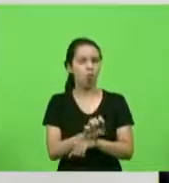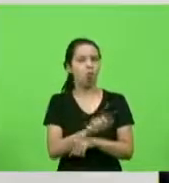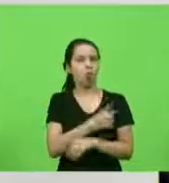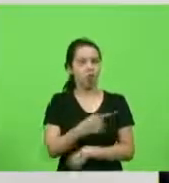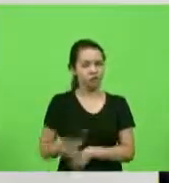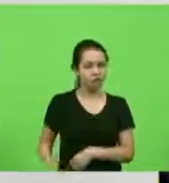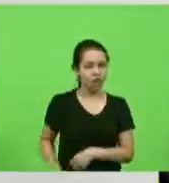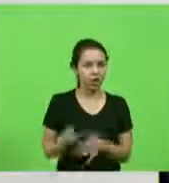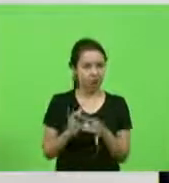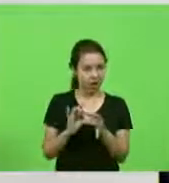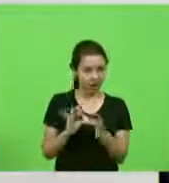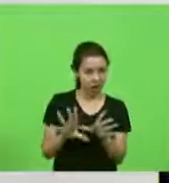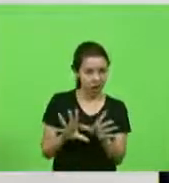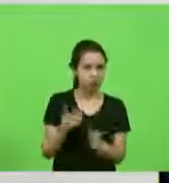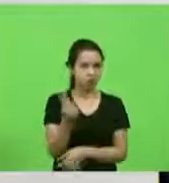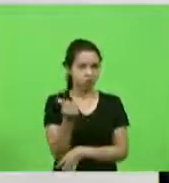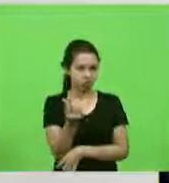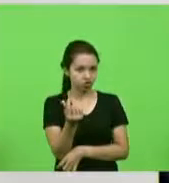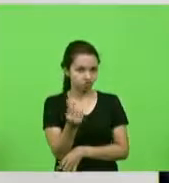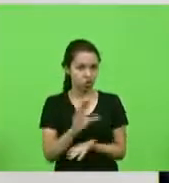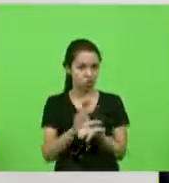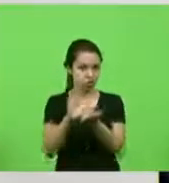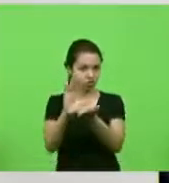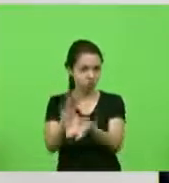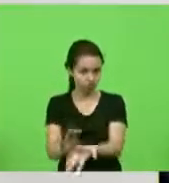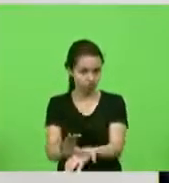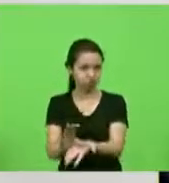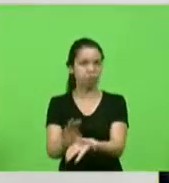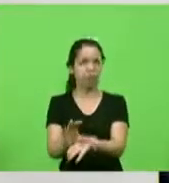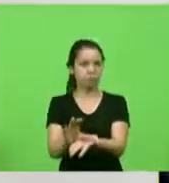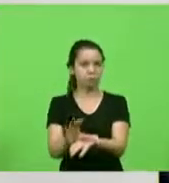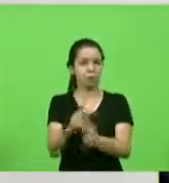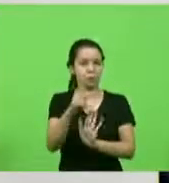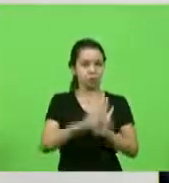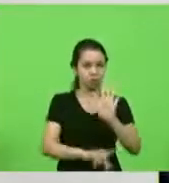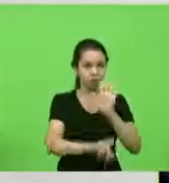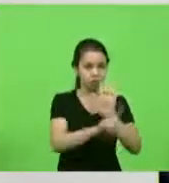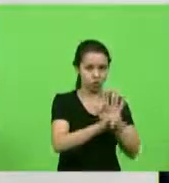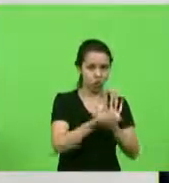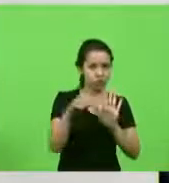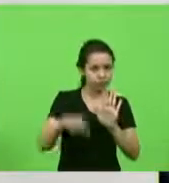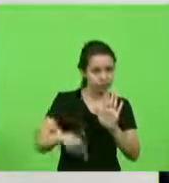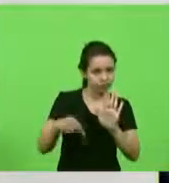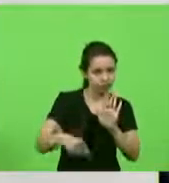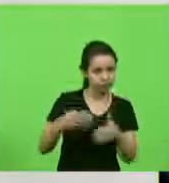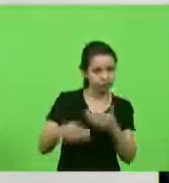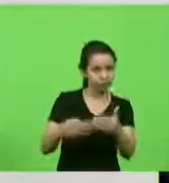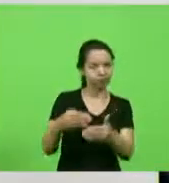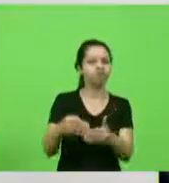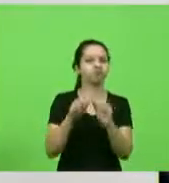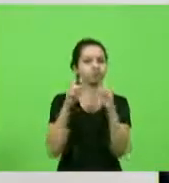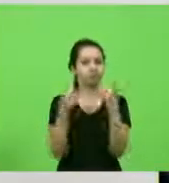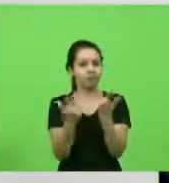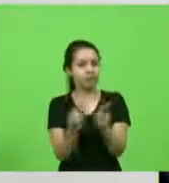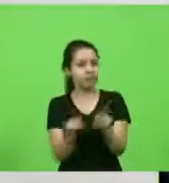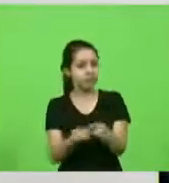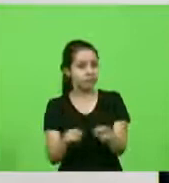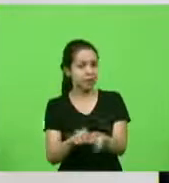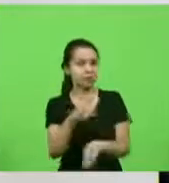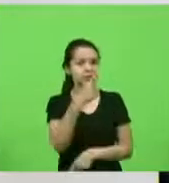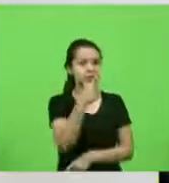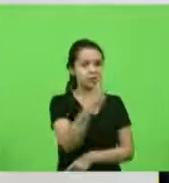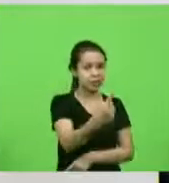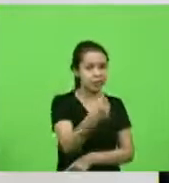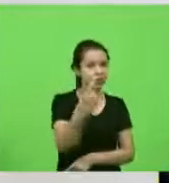que estão aí pré-disponíveis para a liberação através de um projeto de lei que nesta casa e mais os 111 milhões que